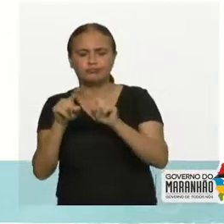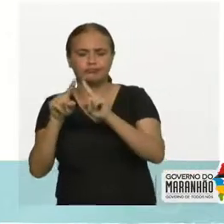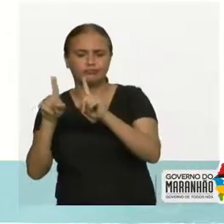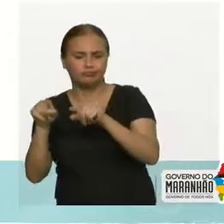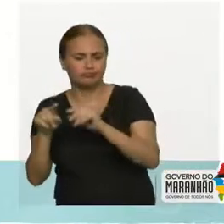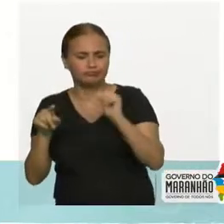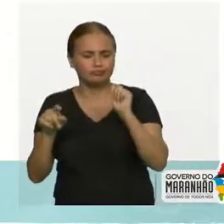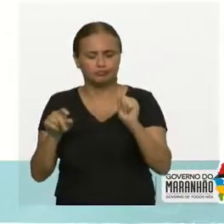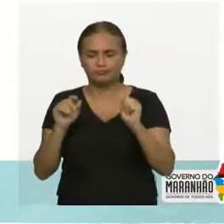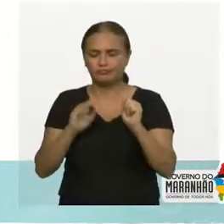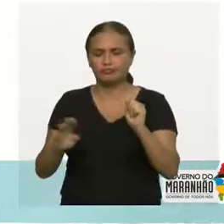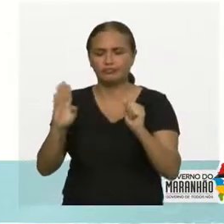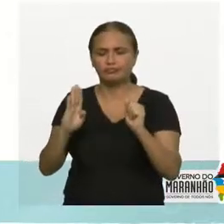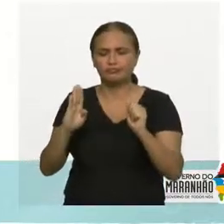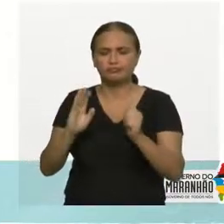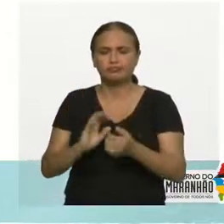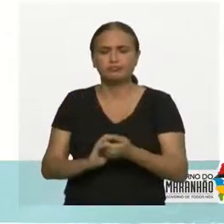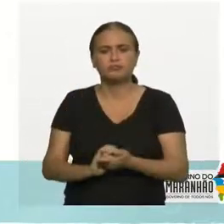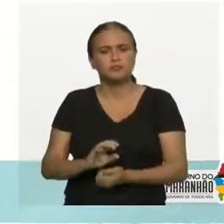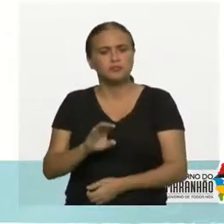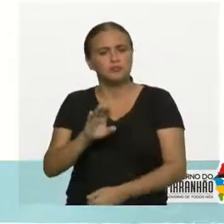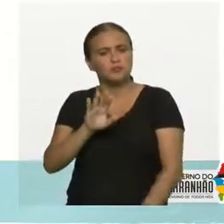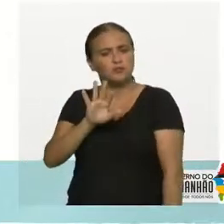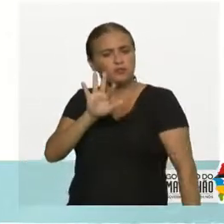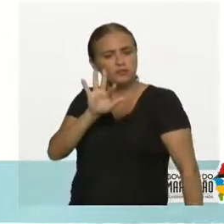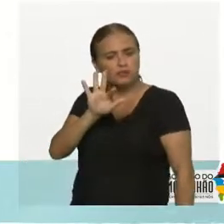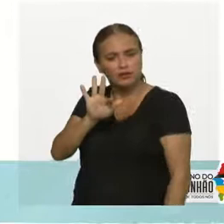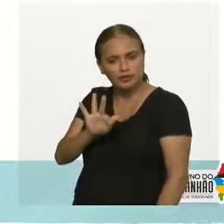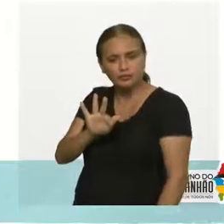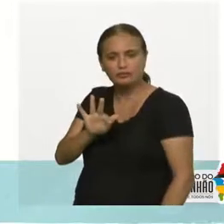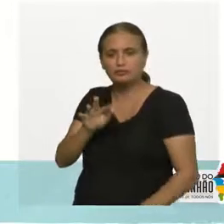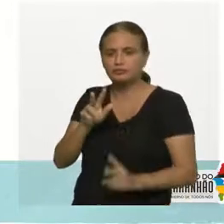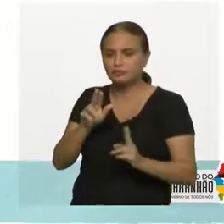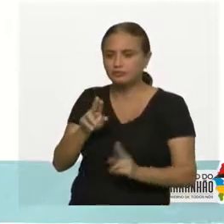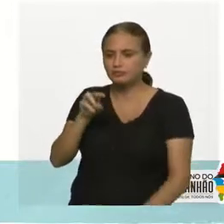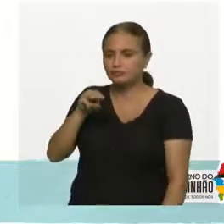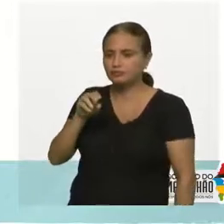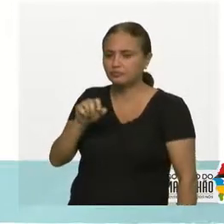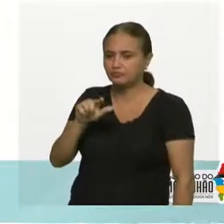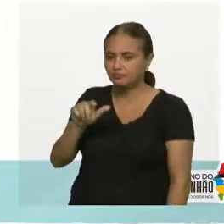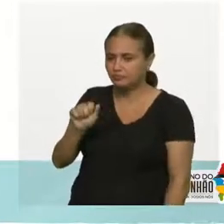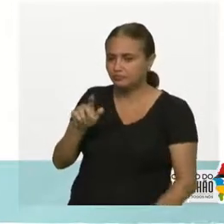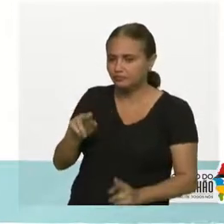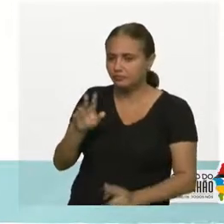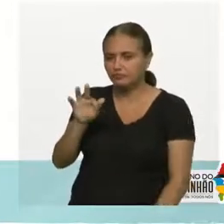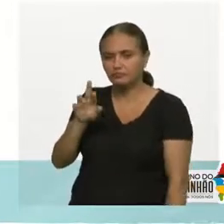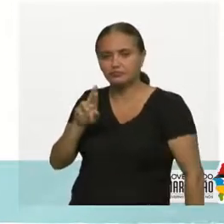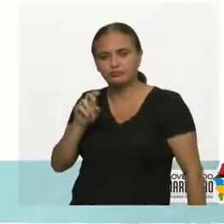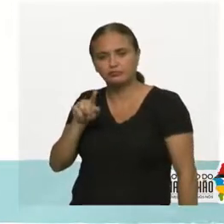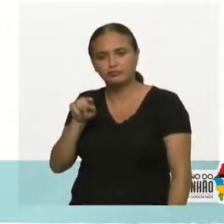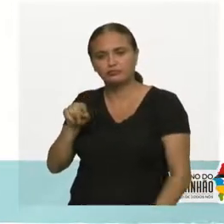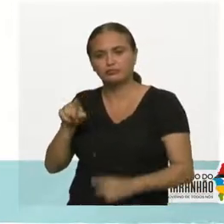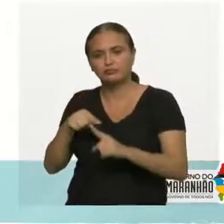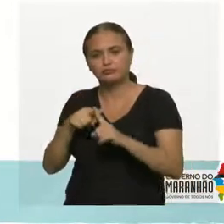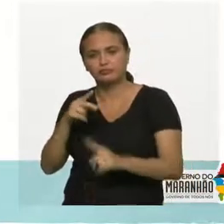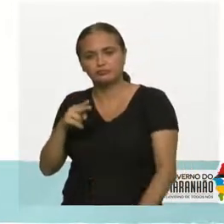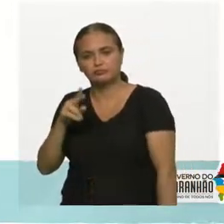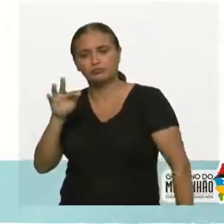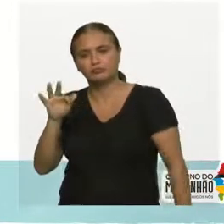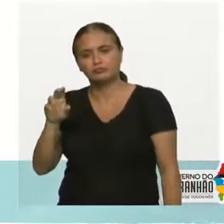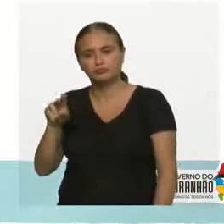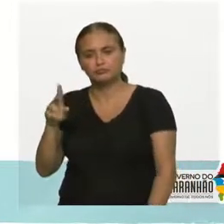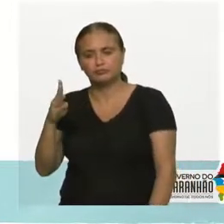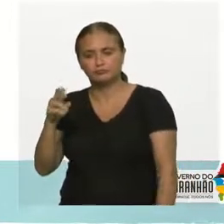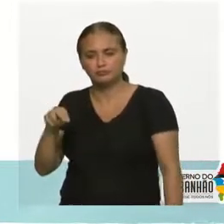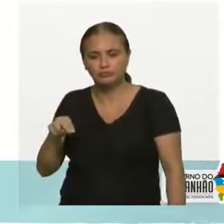A, força resultante, massa de A vezes a aceleração. 2 vezes 2, 4 N. E no corpo B, a massa de B que é 6,